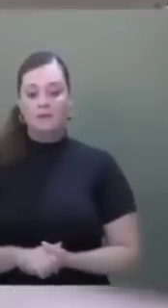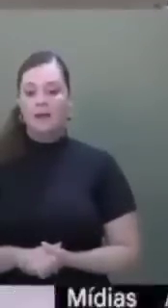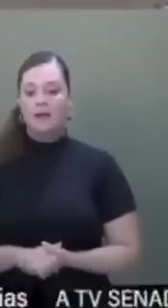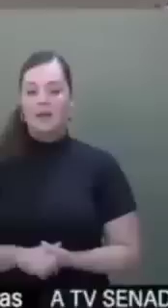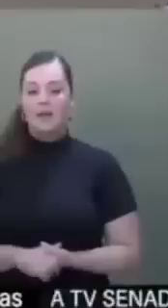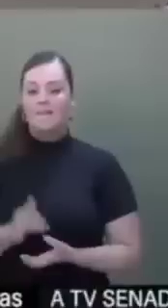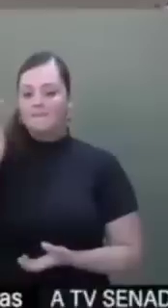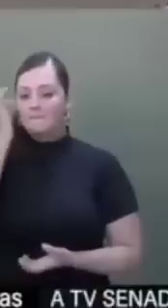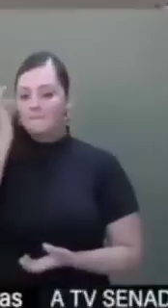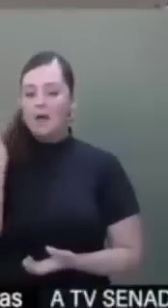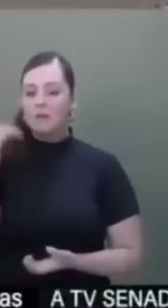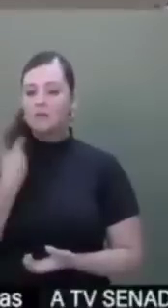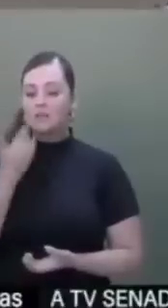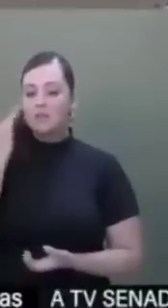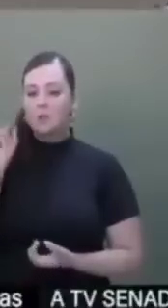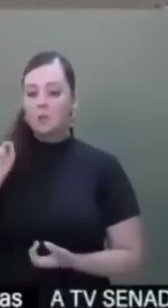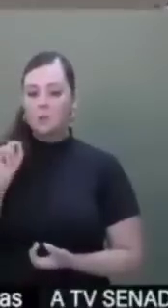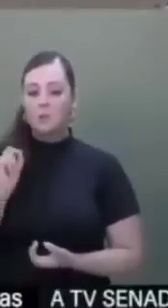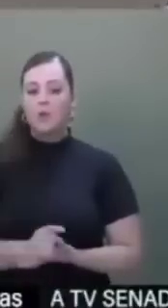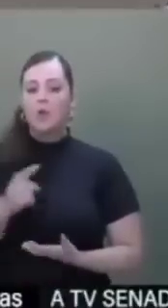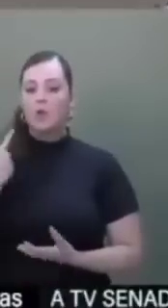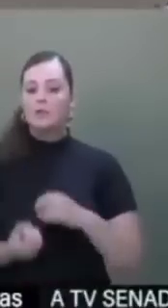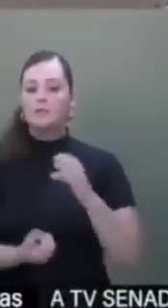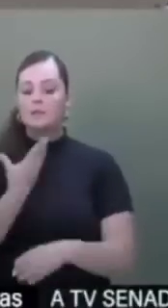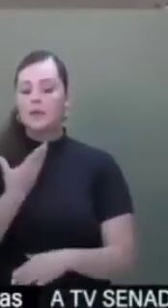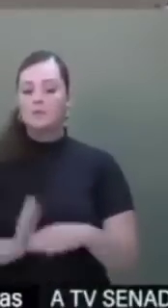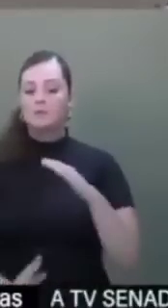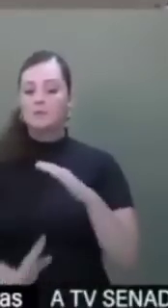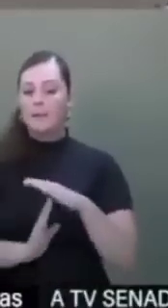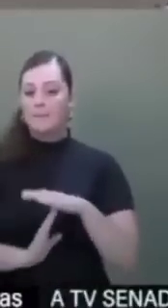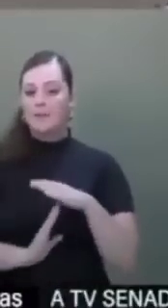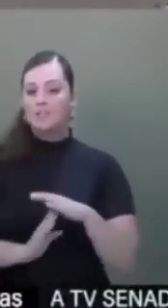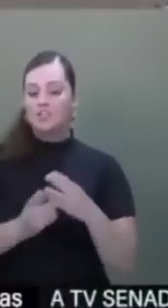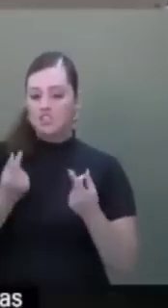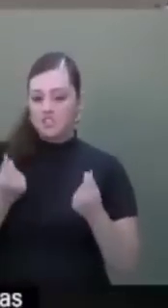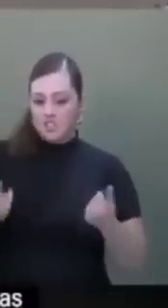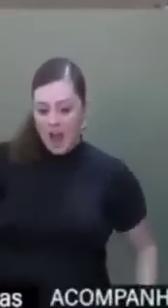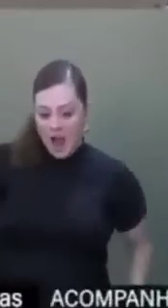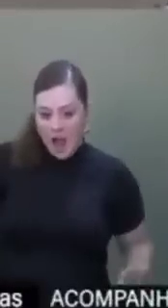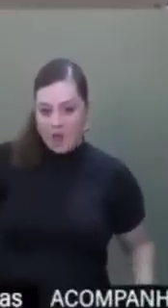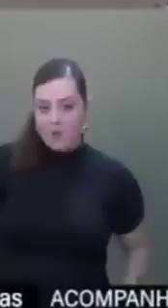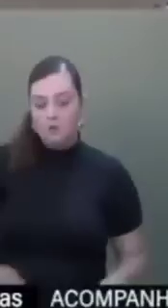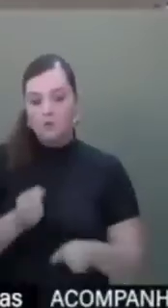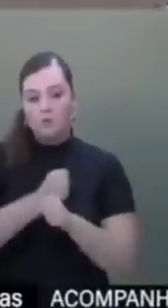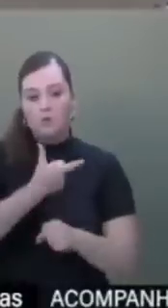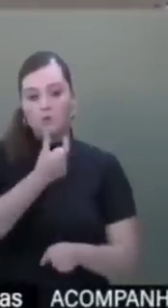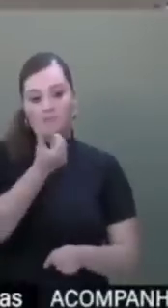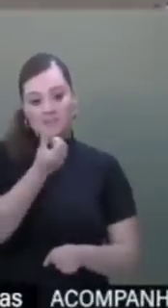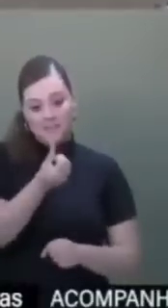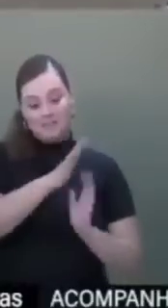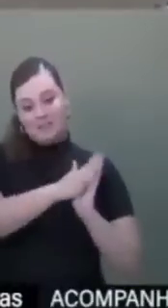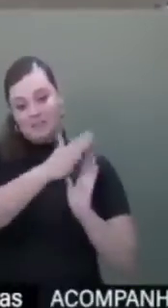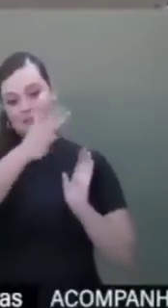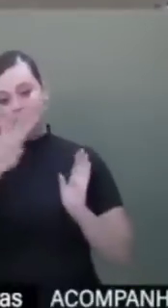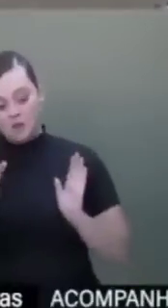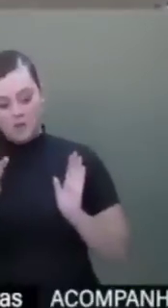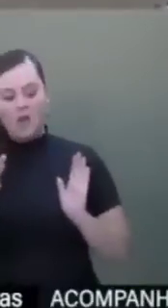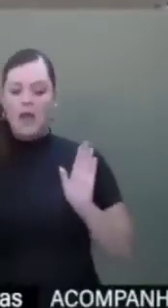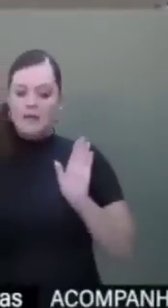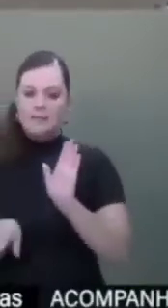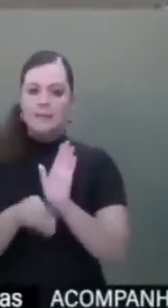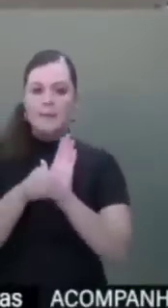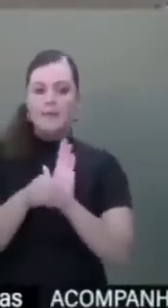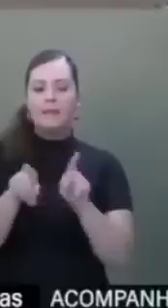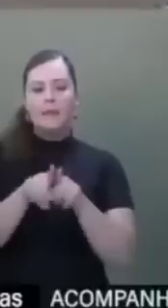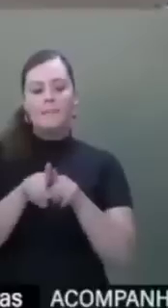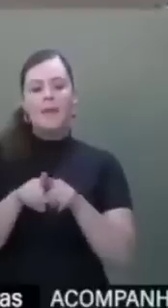fácil a gente entender que nós criamos o teto de gasto em 2016 e, de lá para cá, as emendas, as